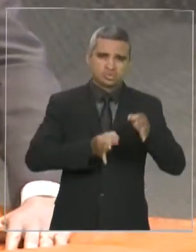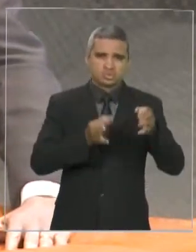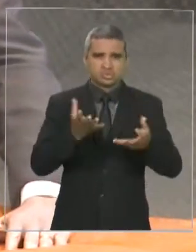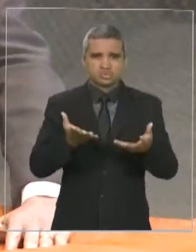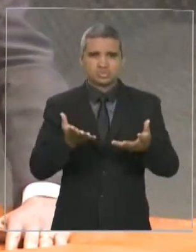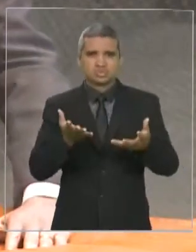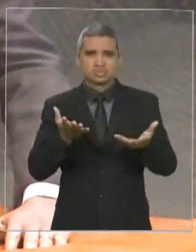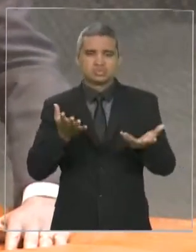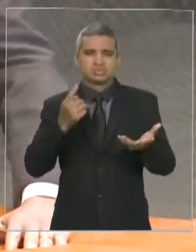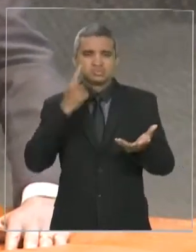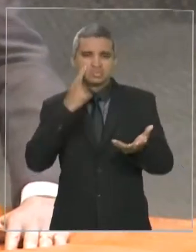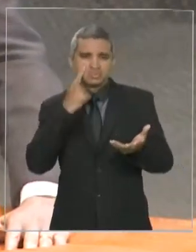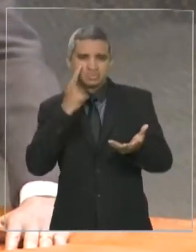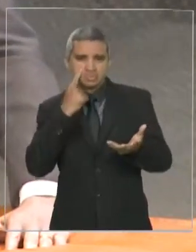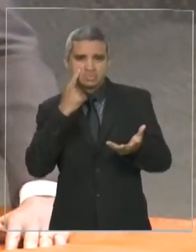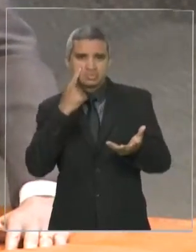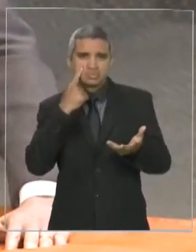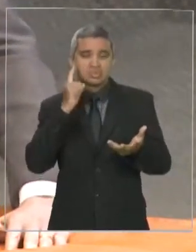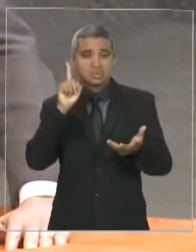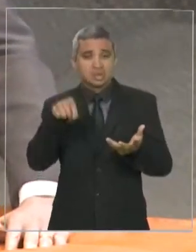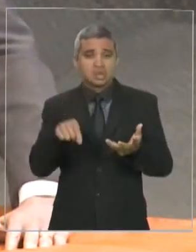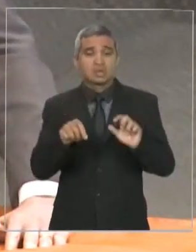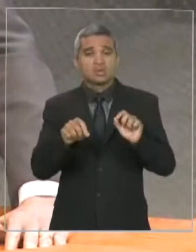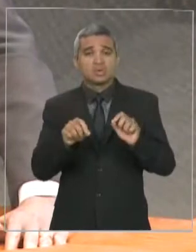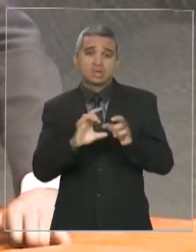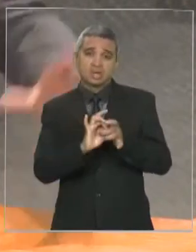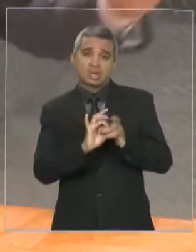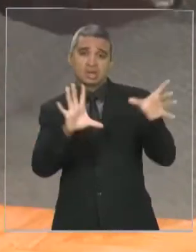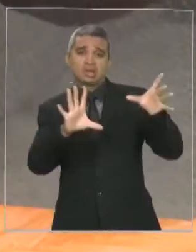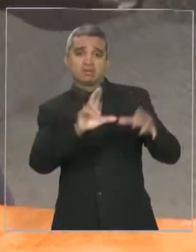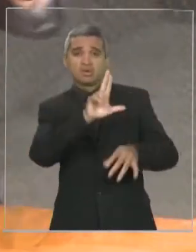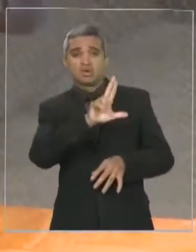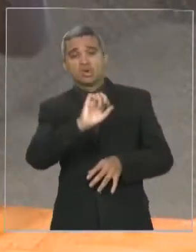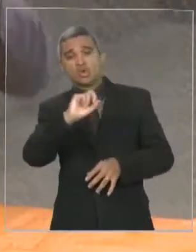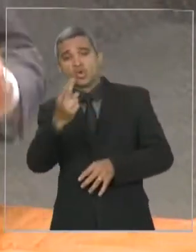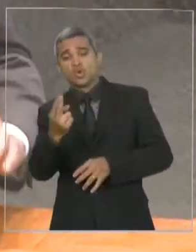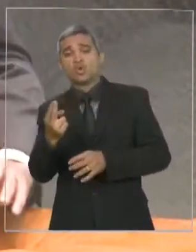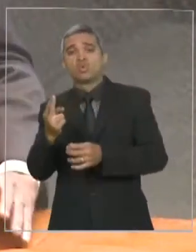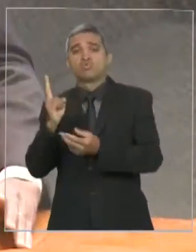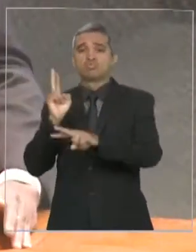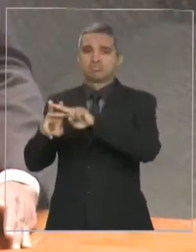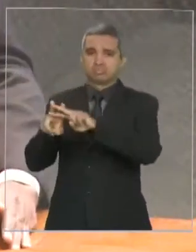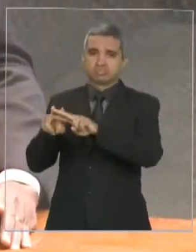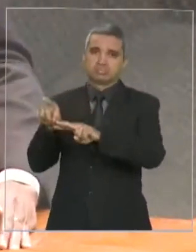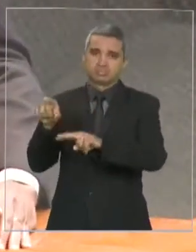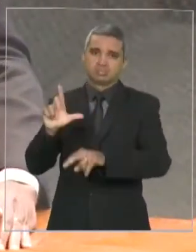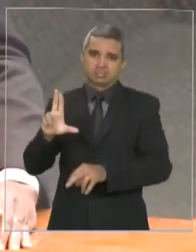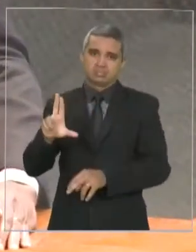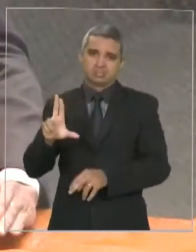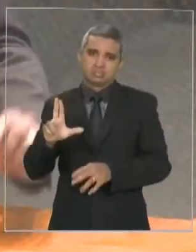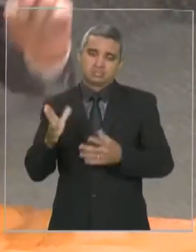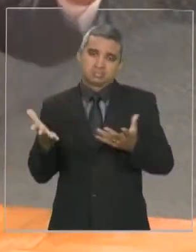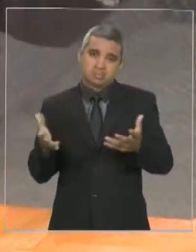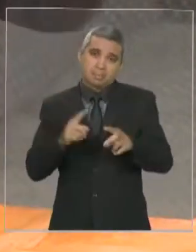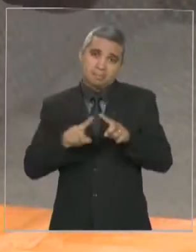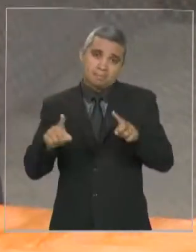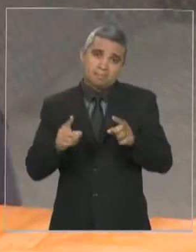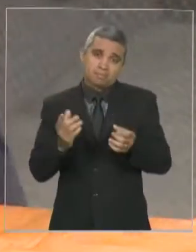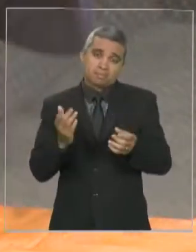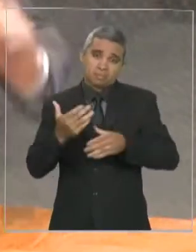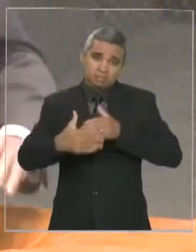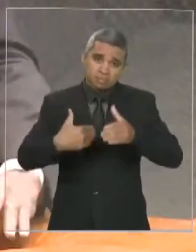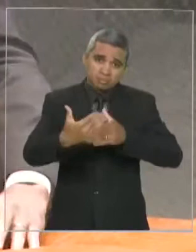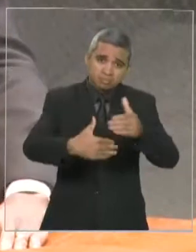absolver e condenar o presidente Lula. Vejam que esse processo, ele pode se arrastar até as